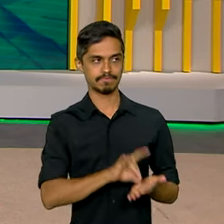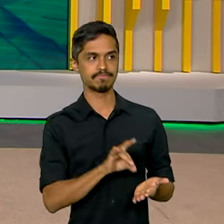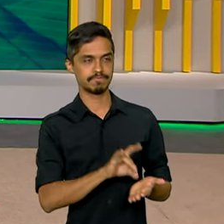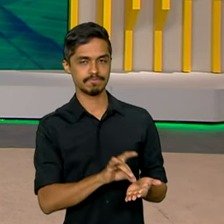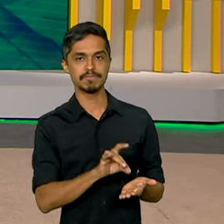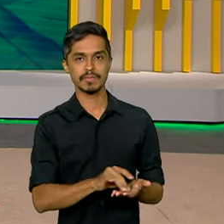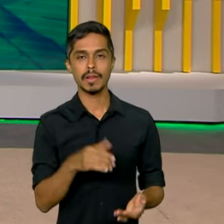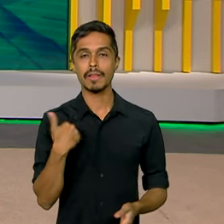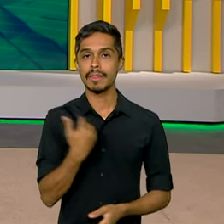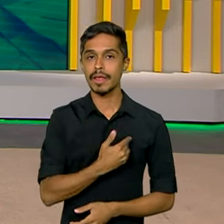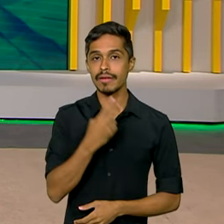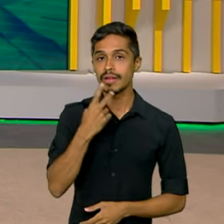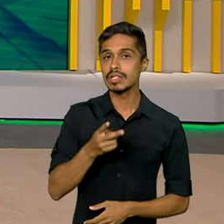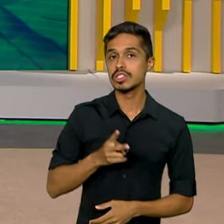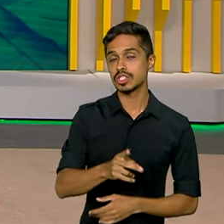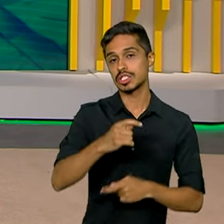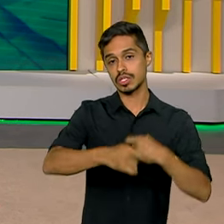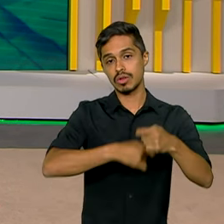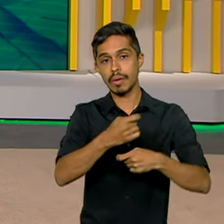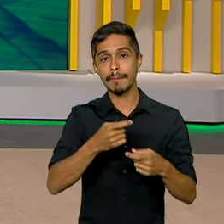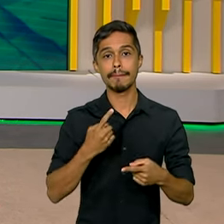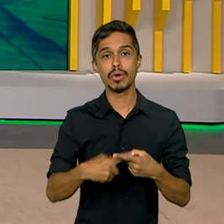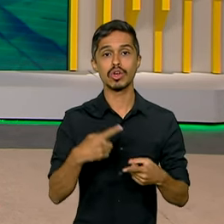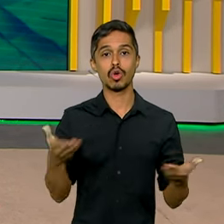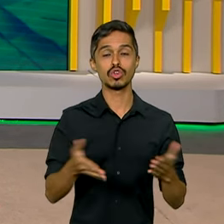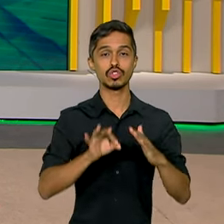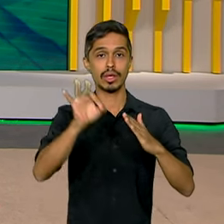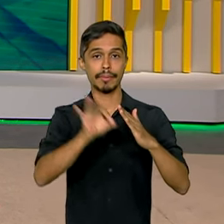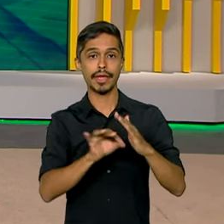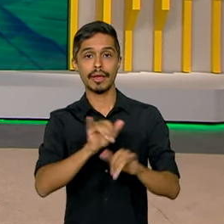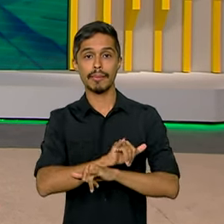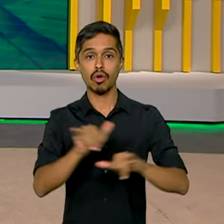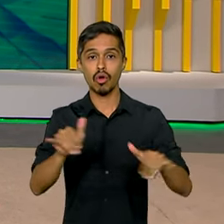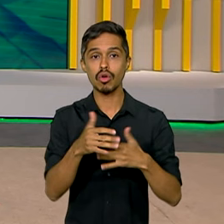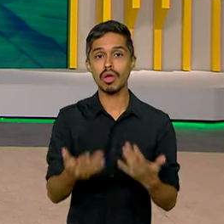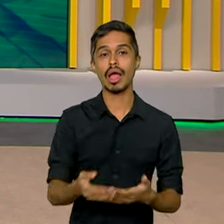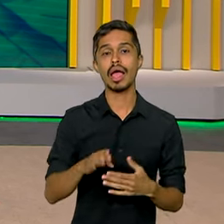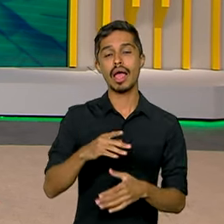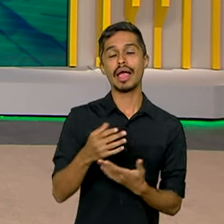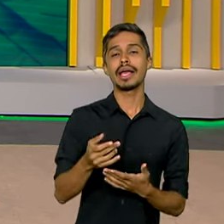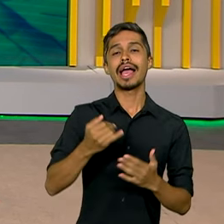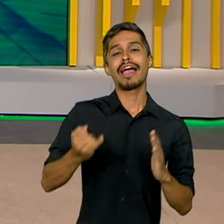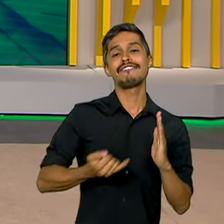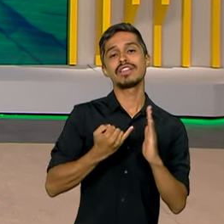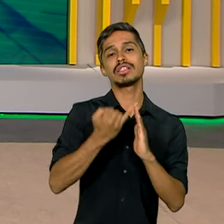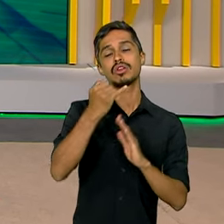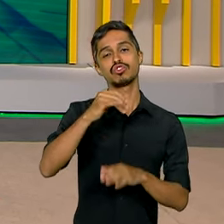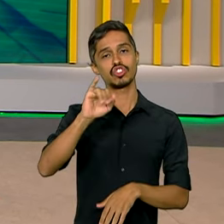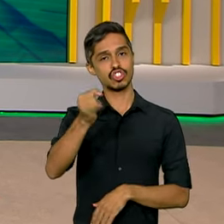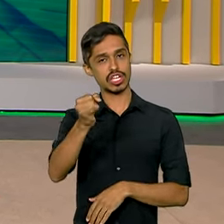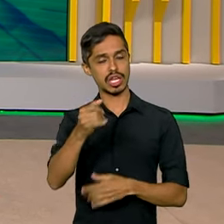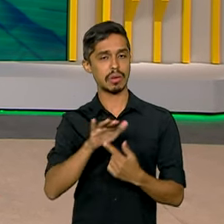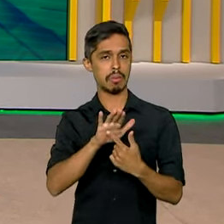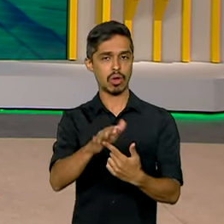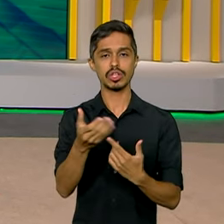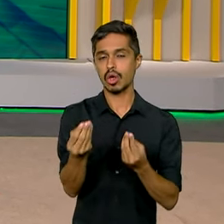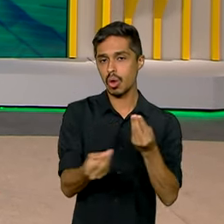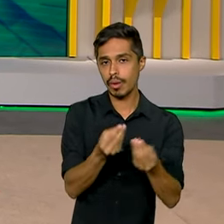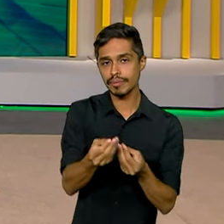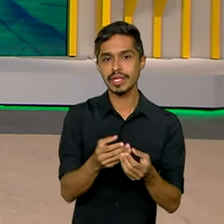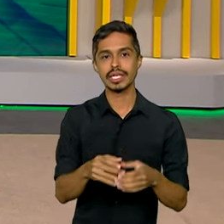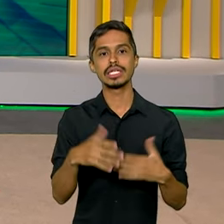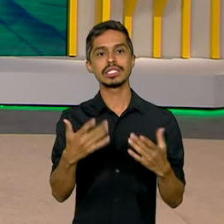E a gente segue falando de economia aqui porque hoje o IBGE divulgou a prévia da inflação para janeiro e o índice mostra uma